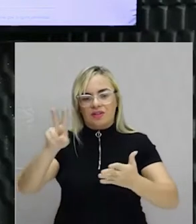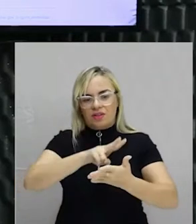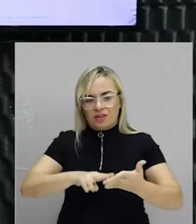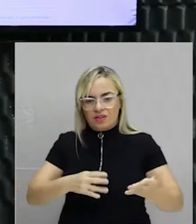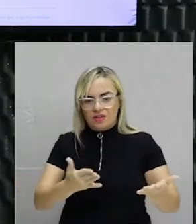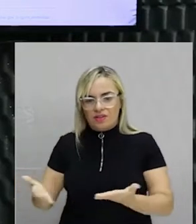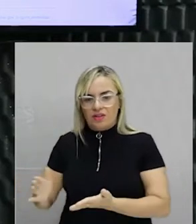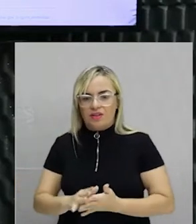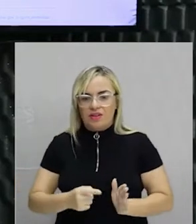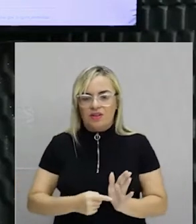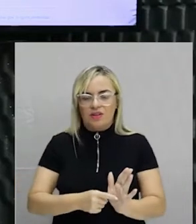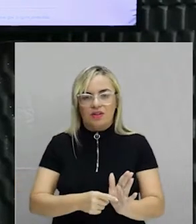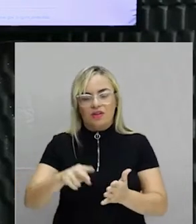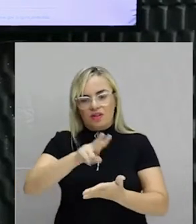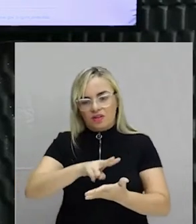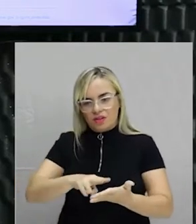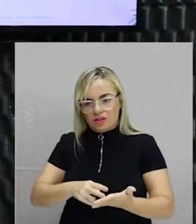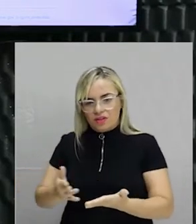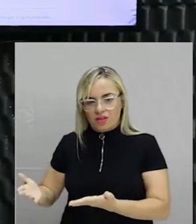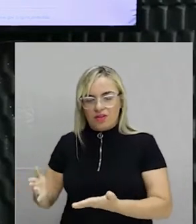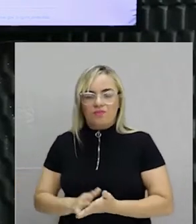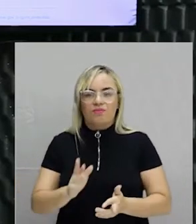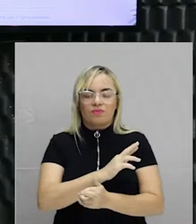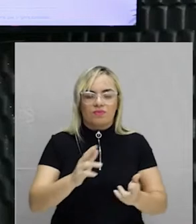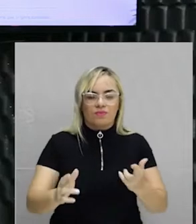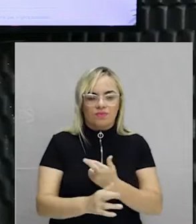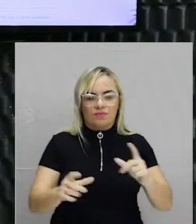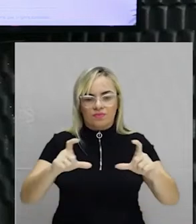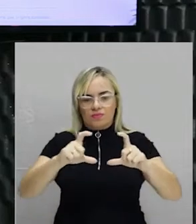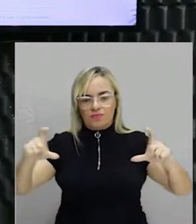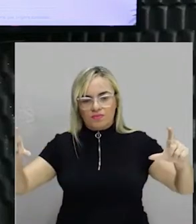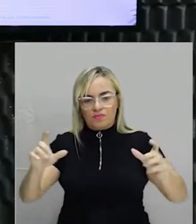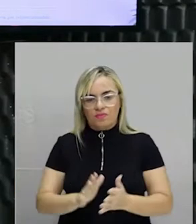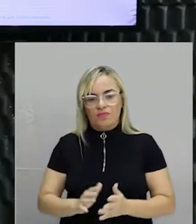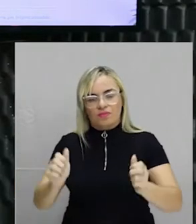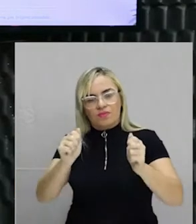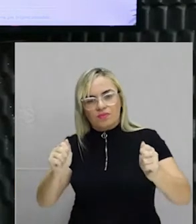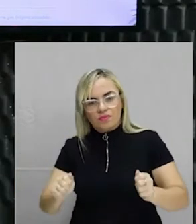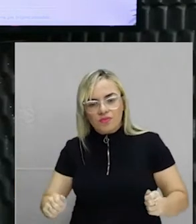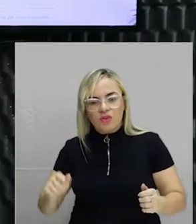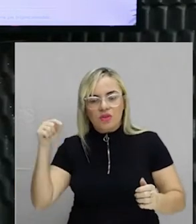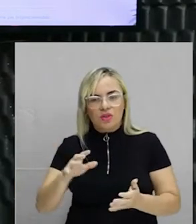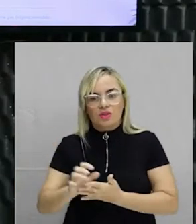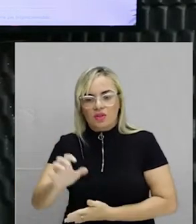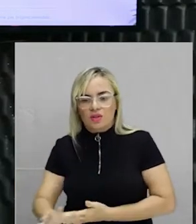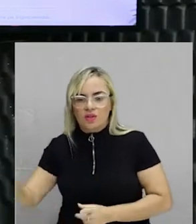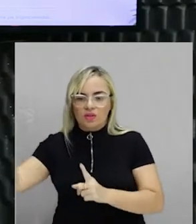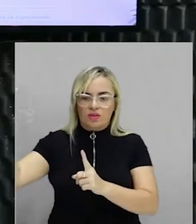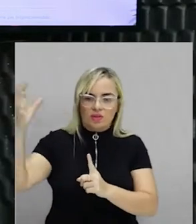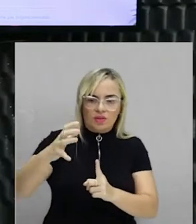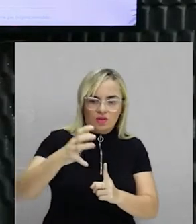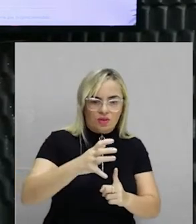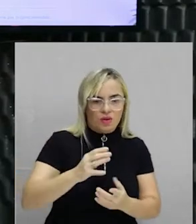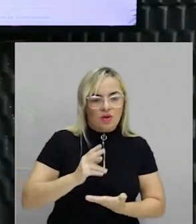qual alternativa encaixa-se no perfil dos itens a seguir. As formas trazidas da Europa sofreram aqui um continuado processo de